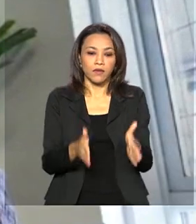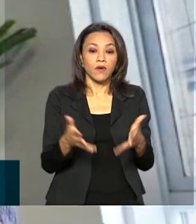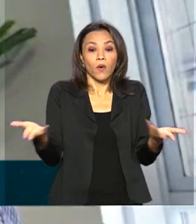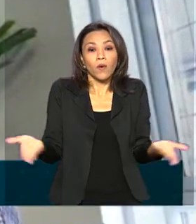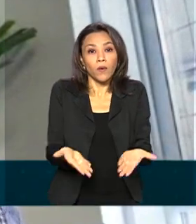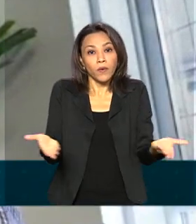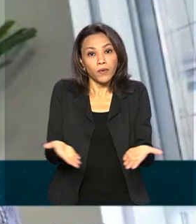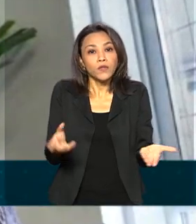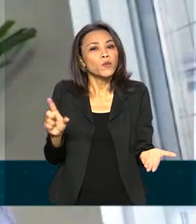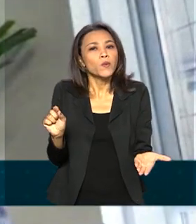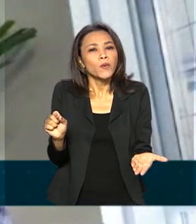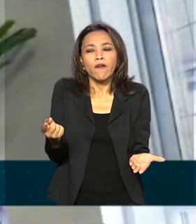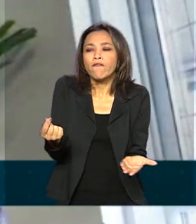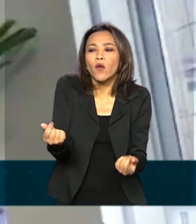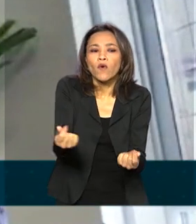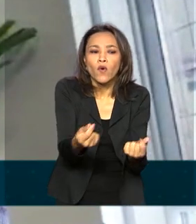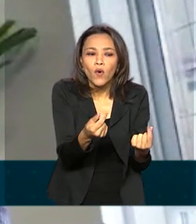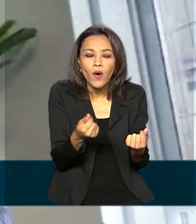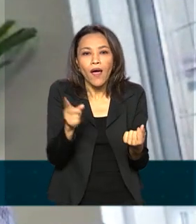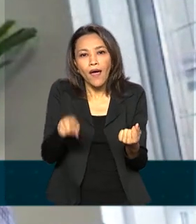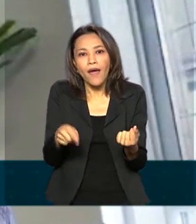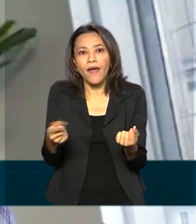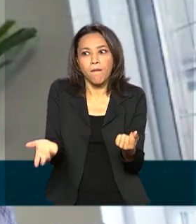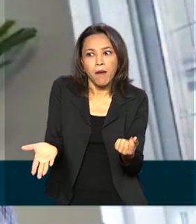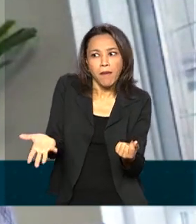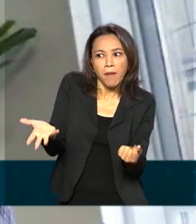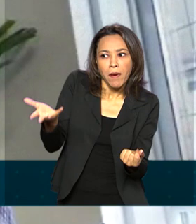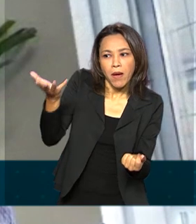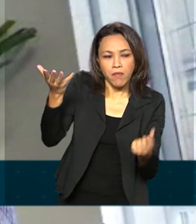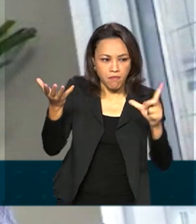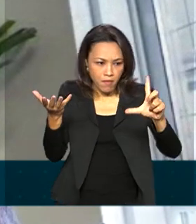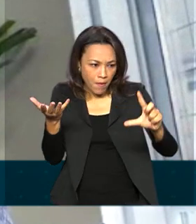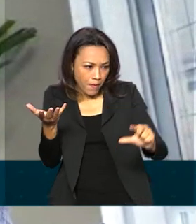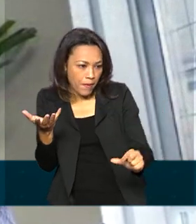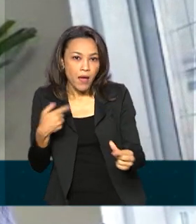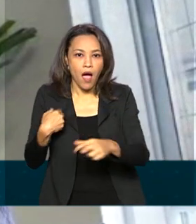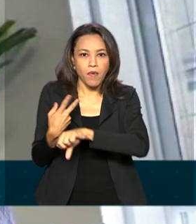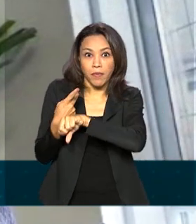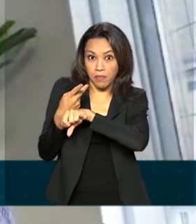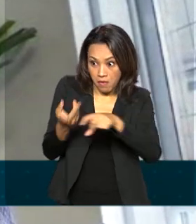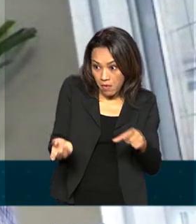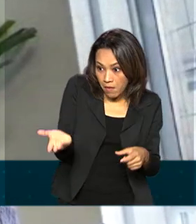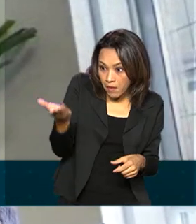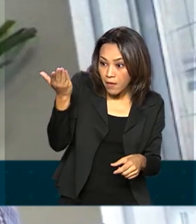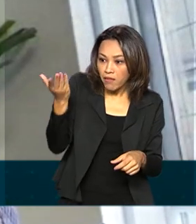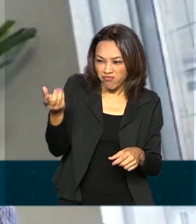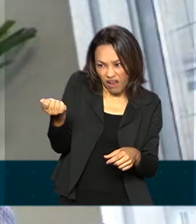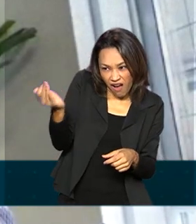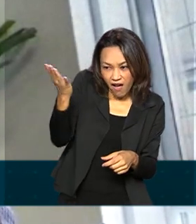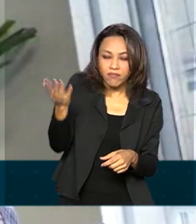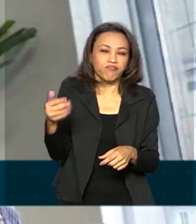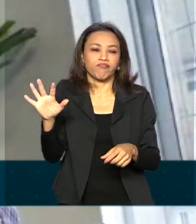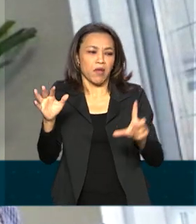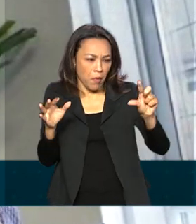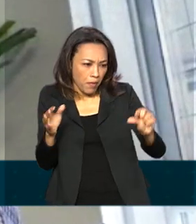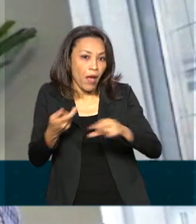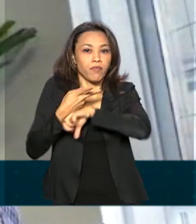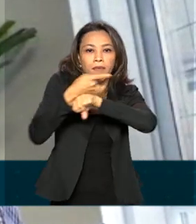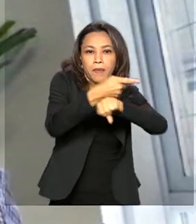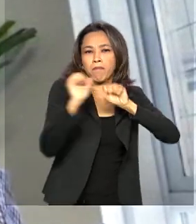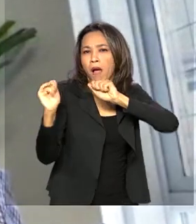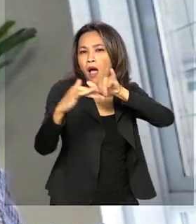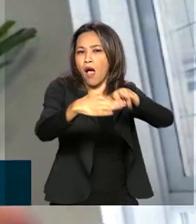determina preço, é a oferta e procura. A lei mais antiga de economia. E quando você empodera o consumidor, traz uma melhor